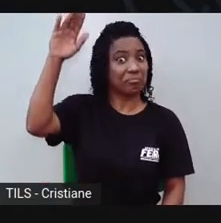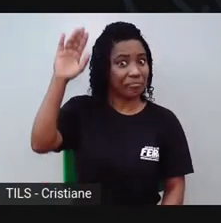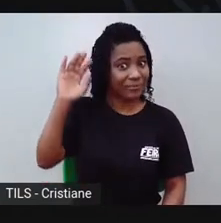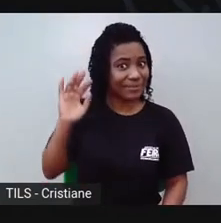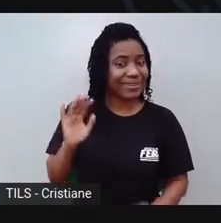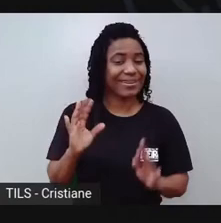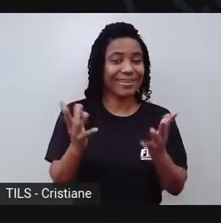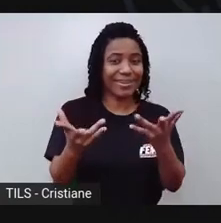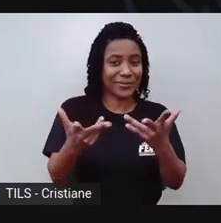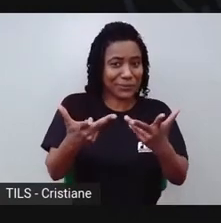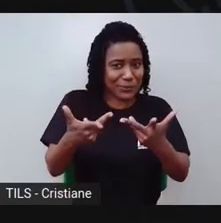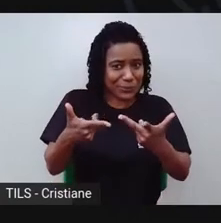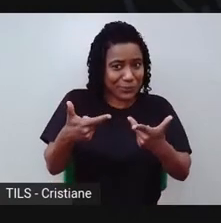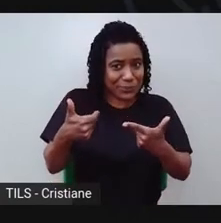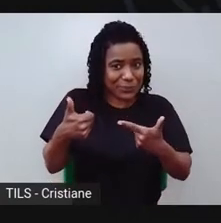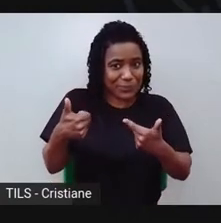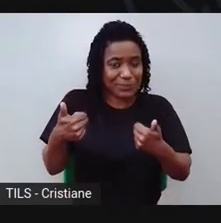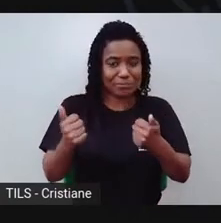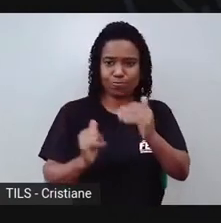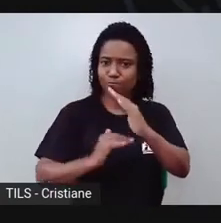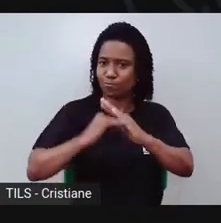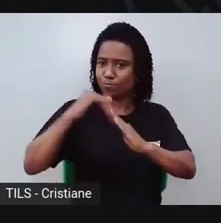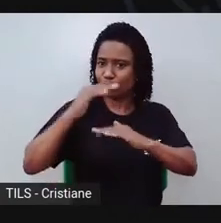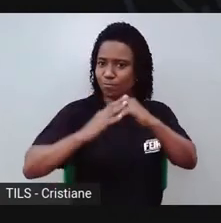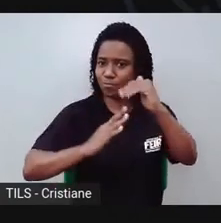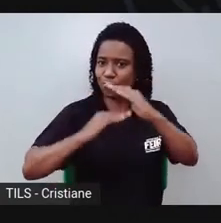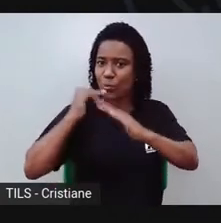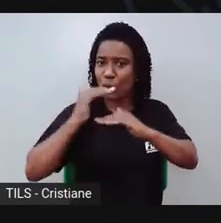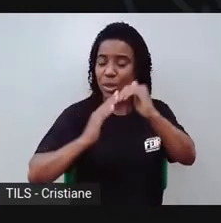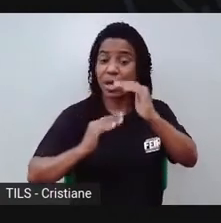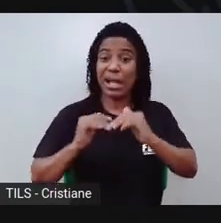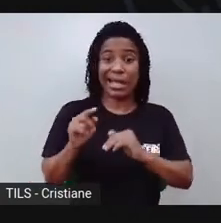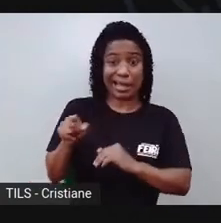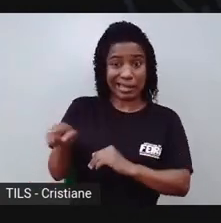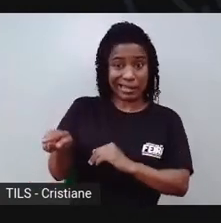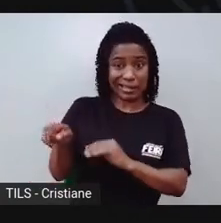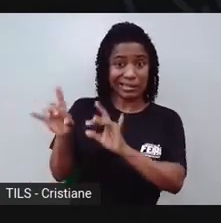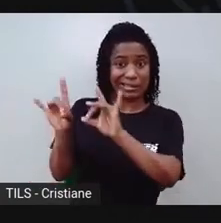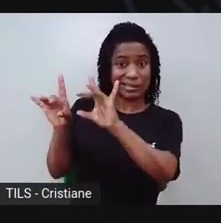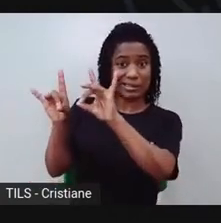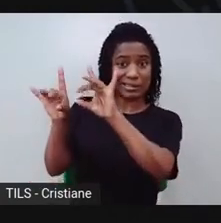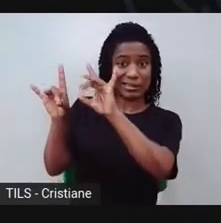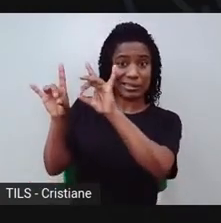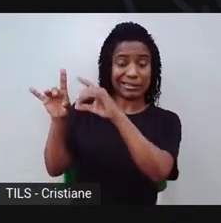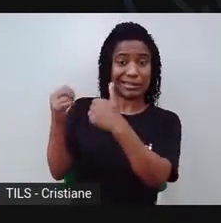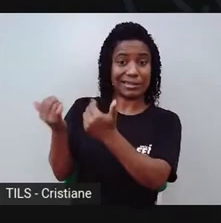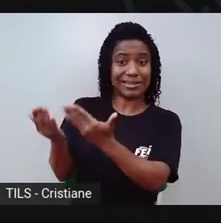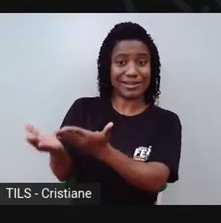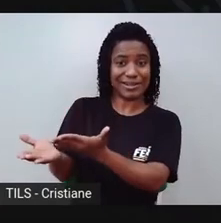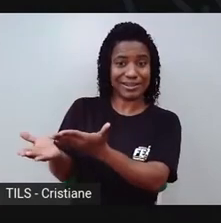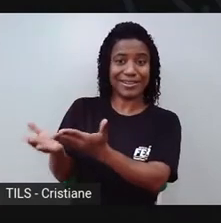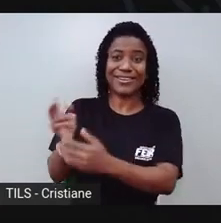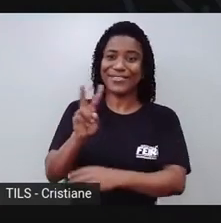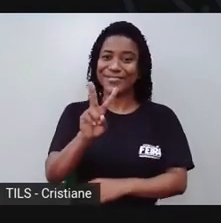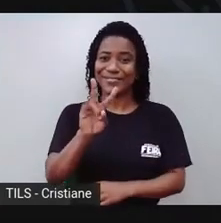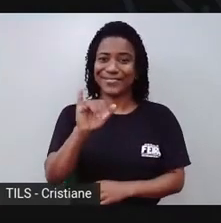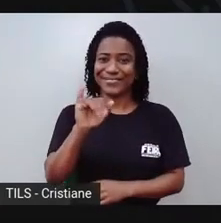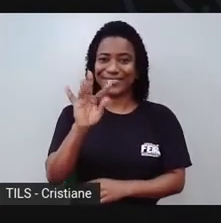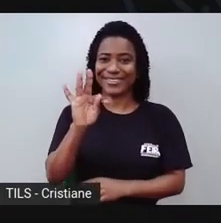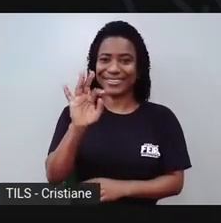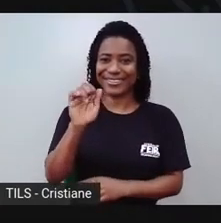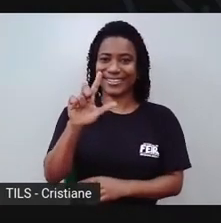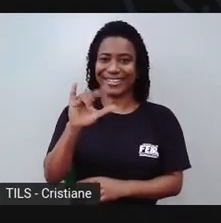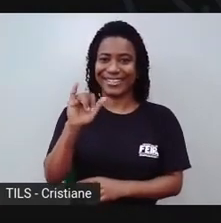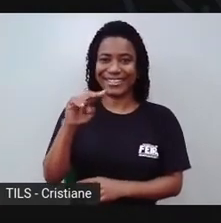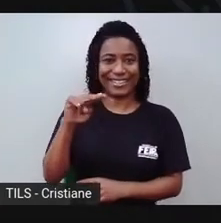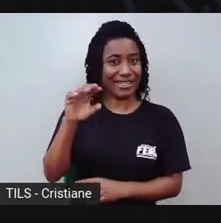um artista, o nosso ceramista mais importante do Brasil, é o mestre Vitalino. Tem arte dele